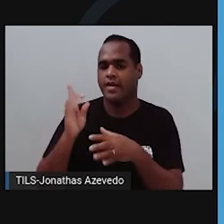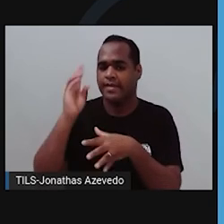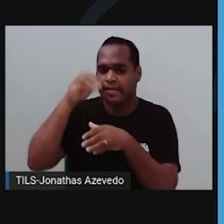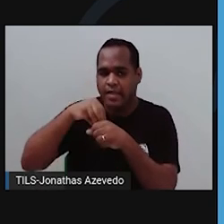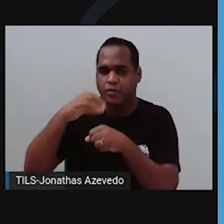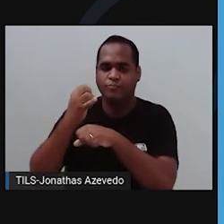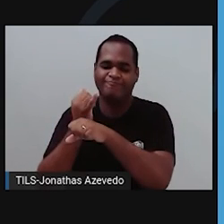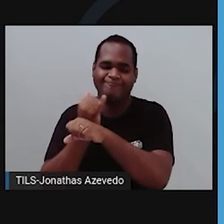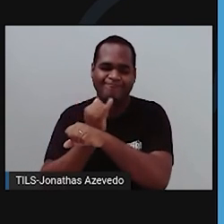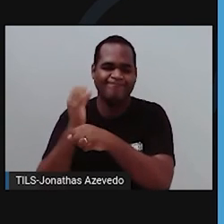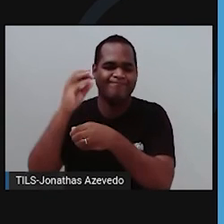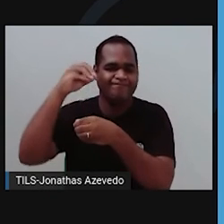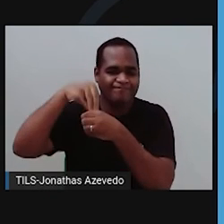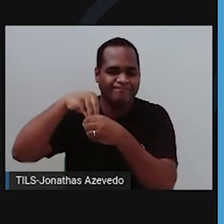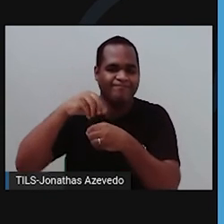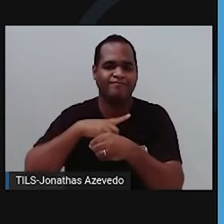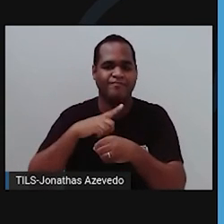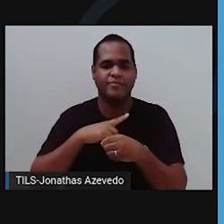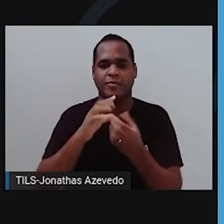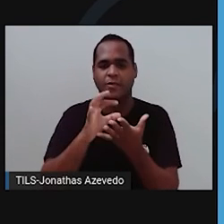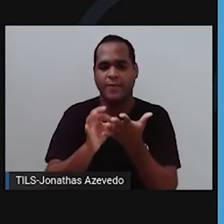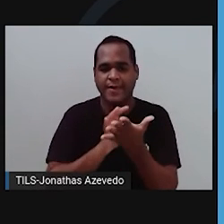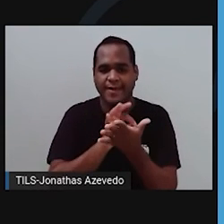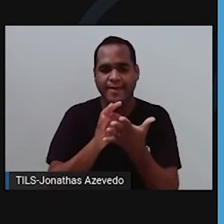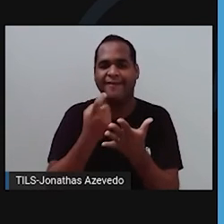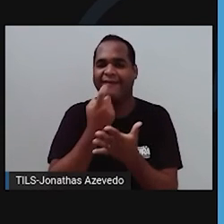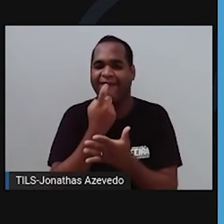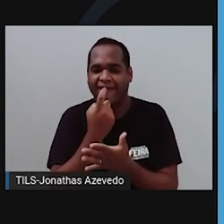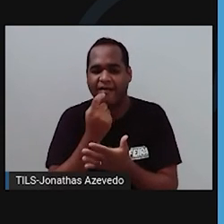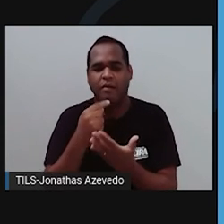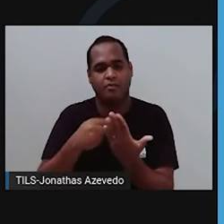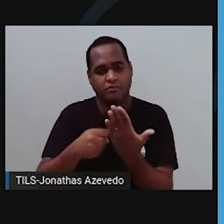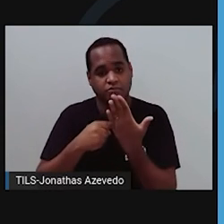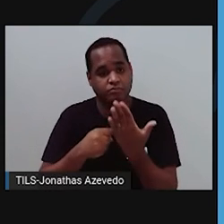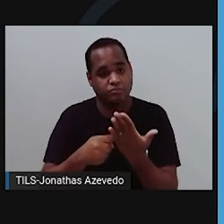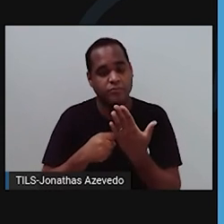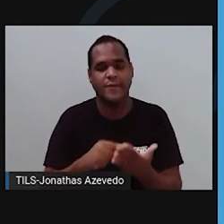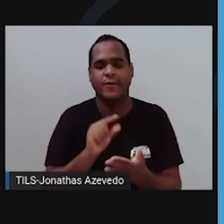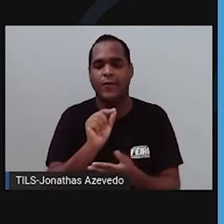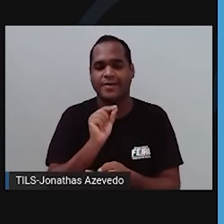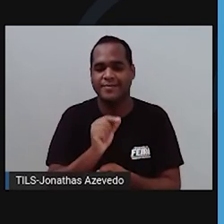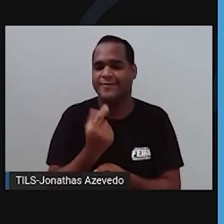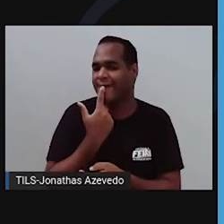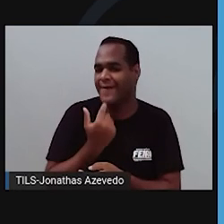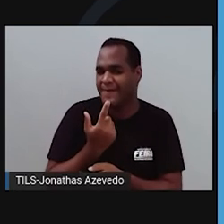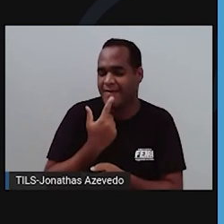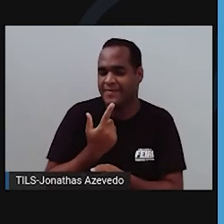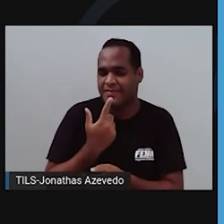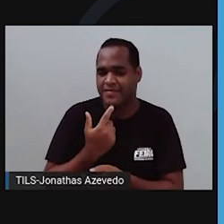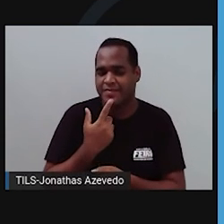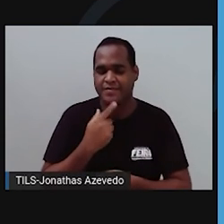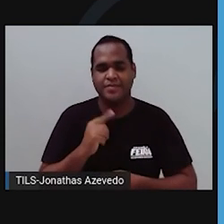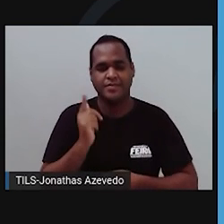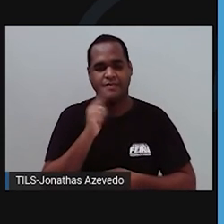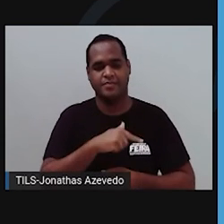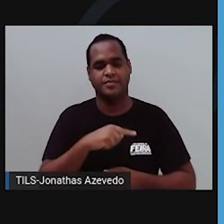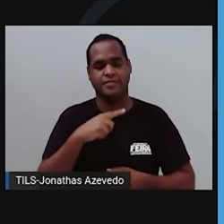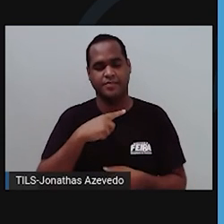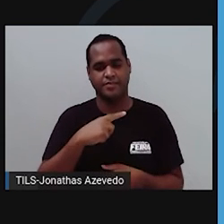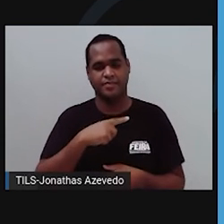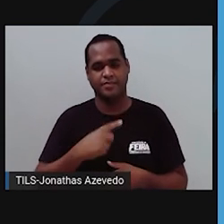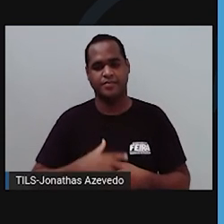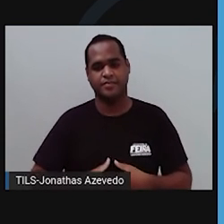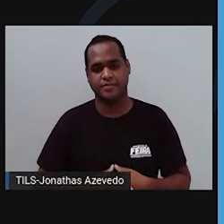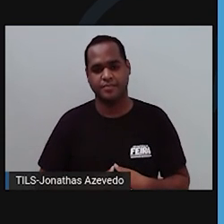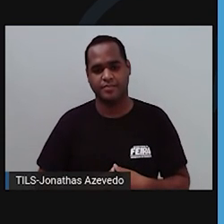gordura. O tecido cartilaginoso, forma as cartilagens. O tecido ósseo, forma os ossos. E